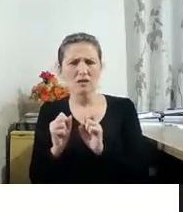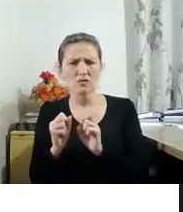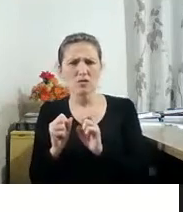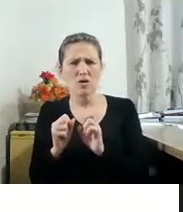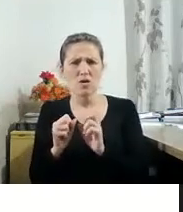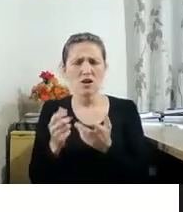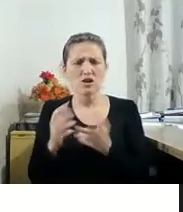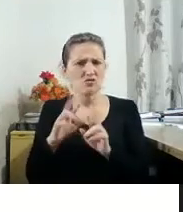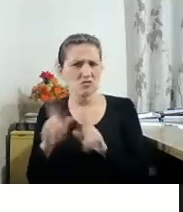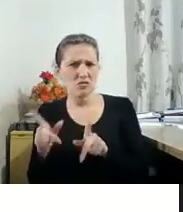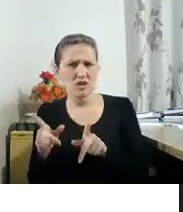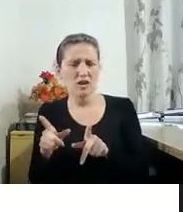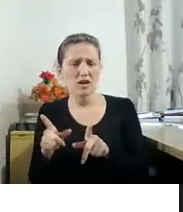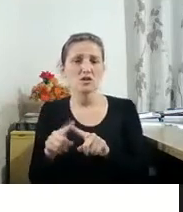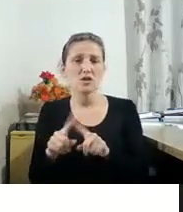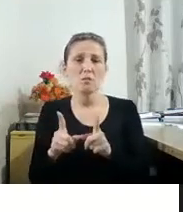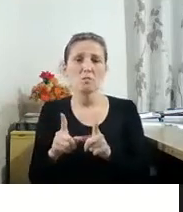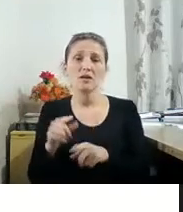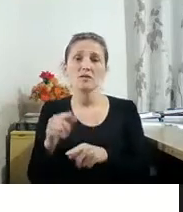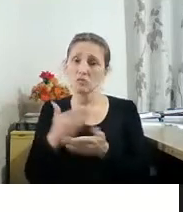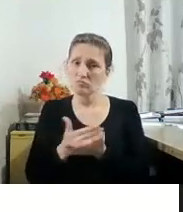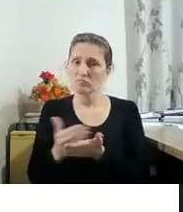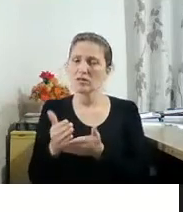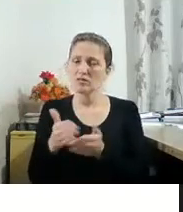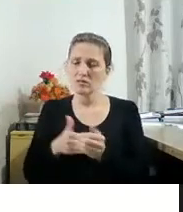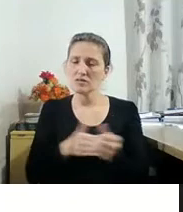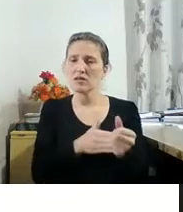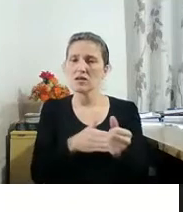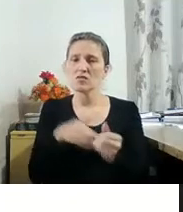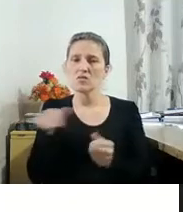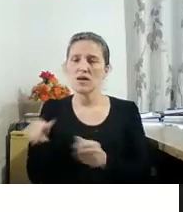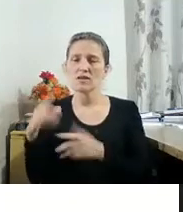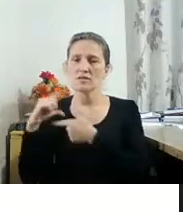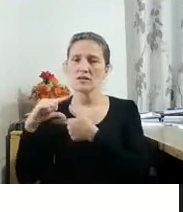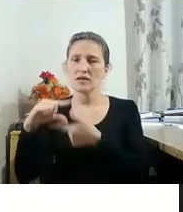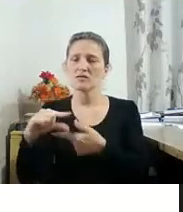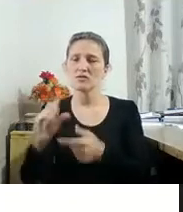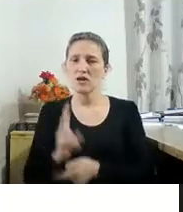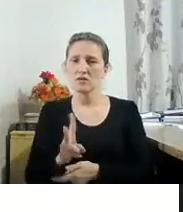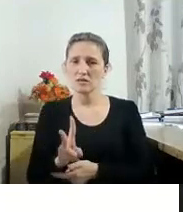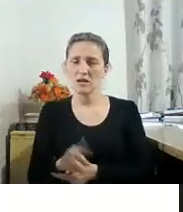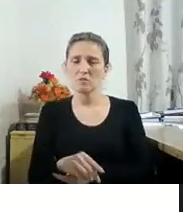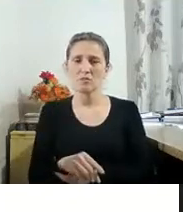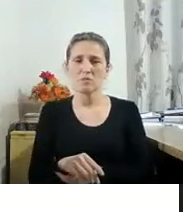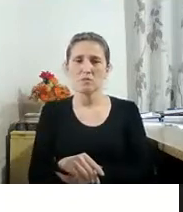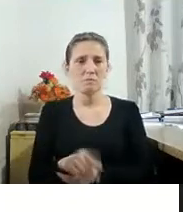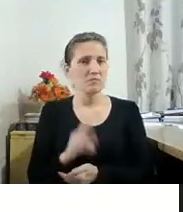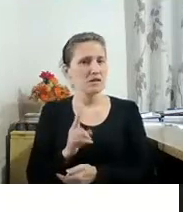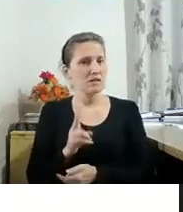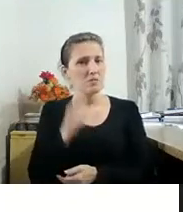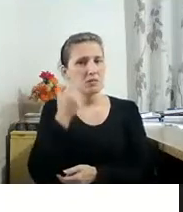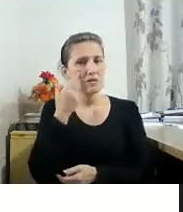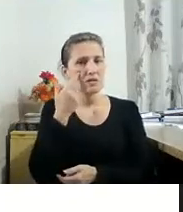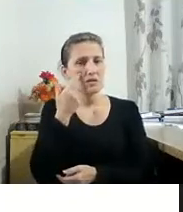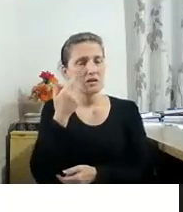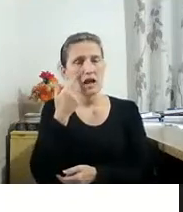mas os temas continuam sendo corriqueiros. O tema sempre é algo que está no ar, que não